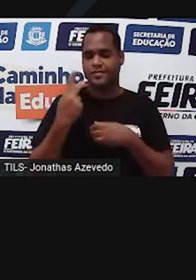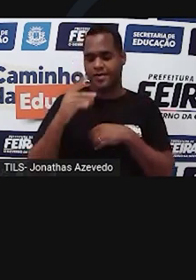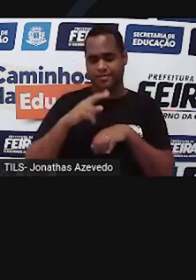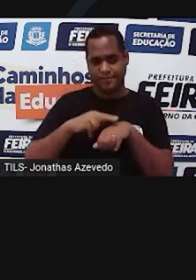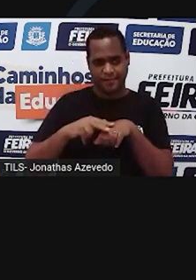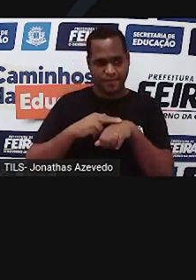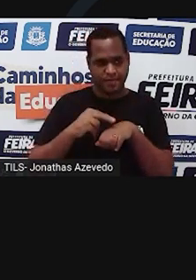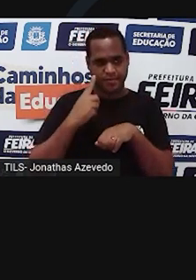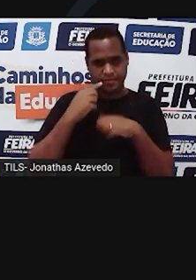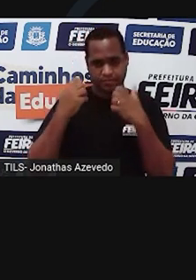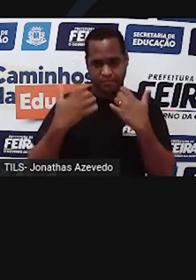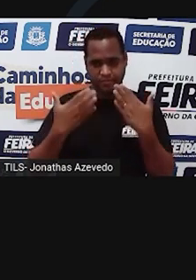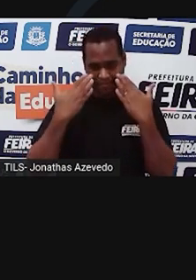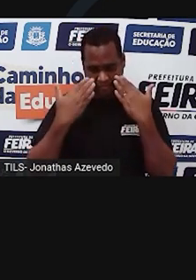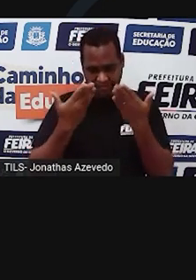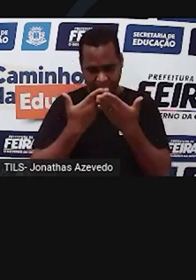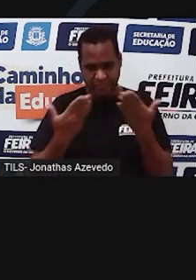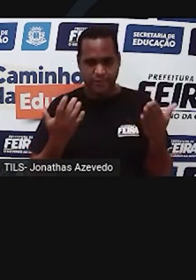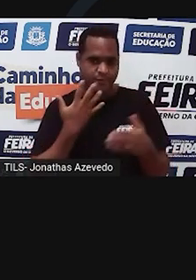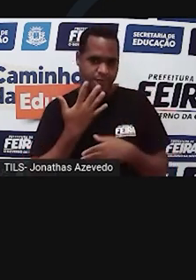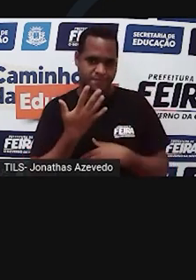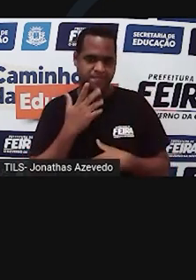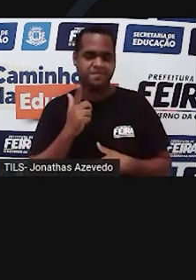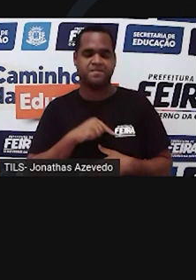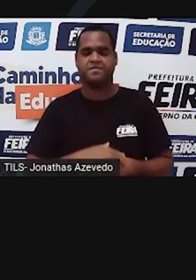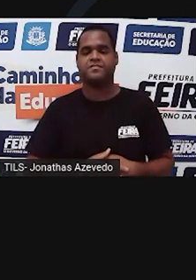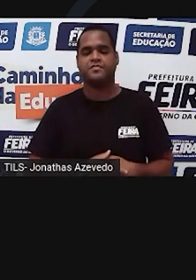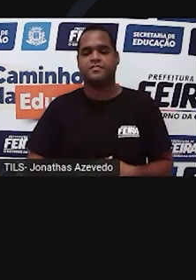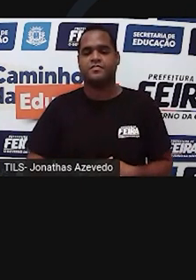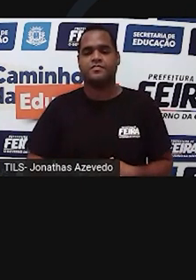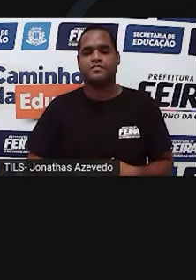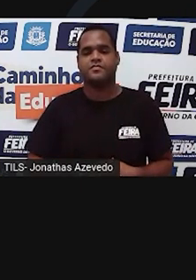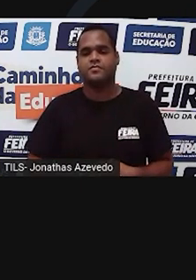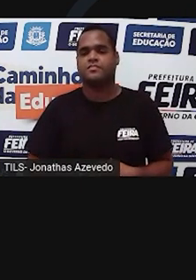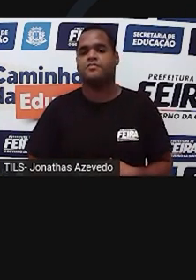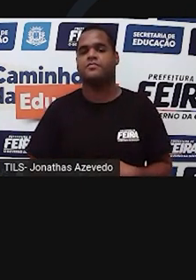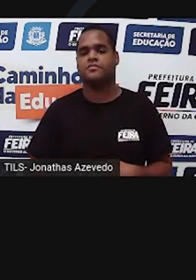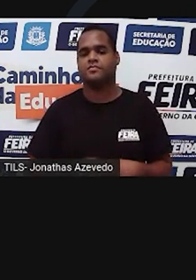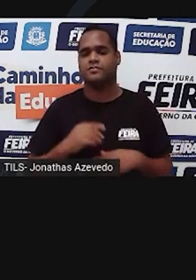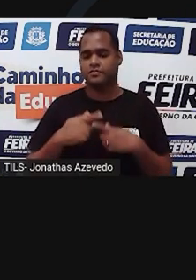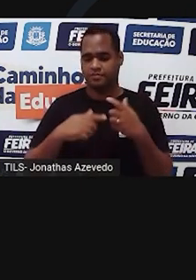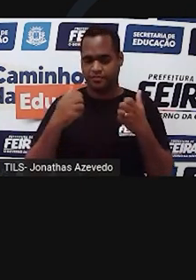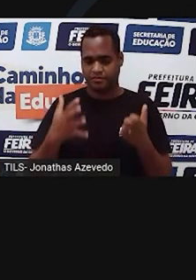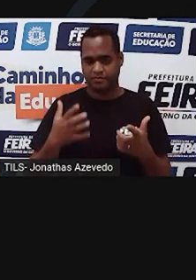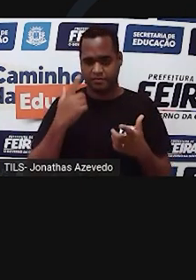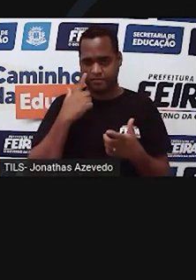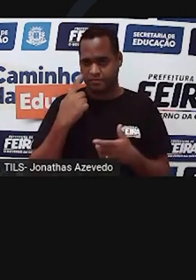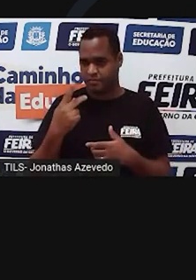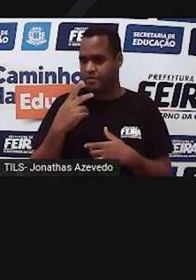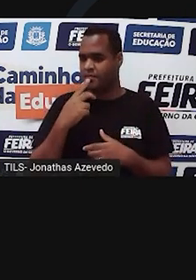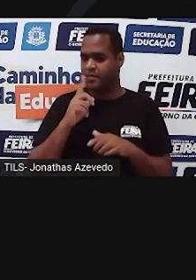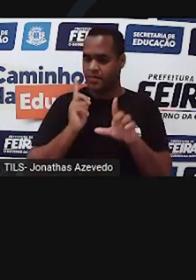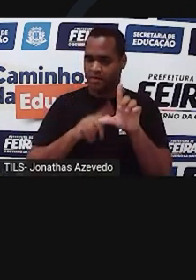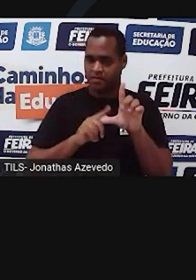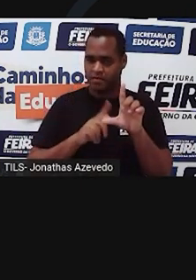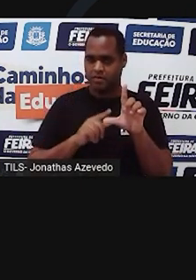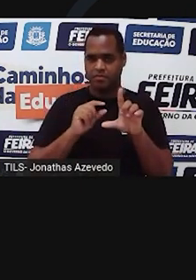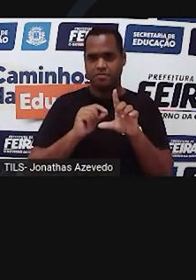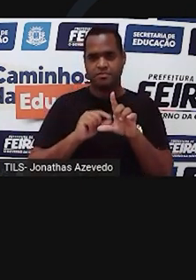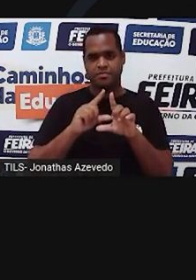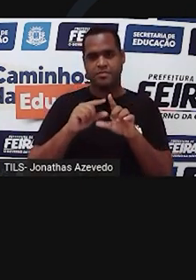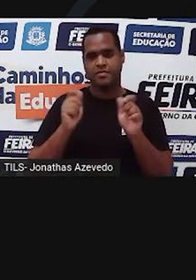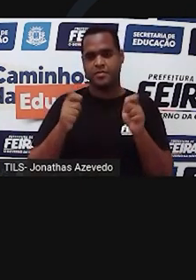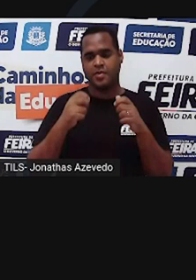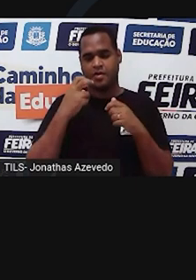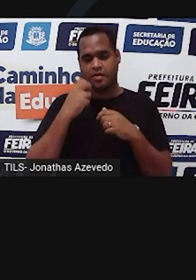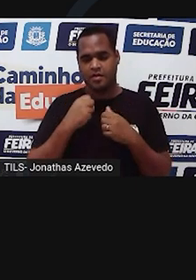geraram descendentes dessa cor. Na genética, os genes são representados por letras. Adota-se a letra